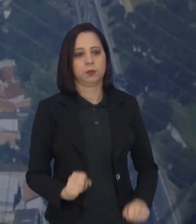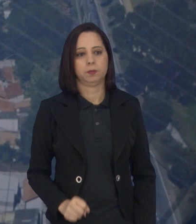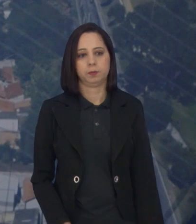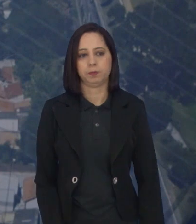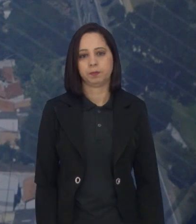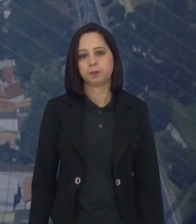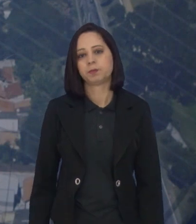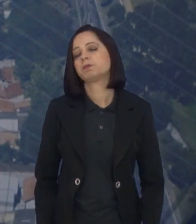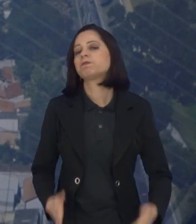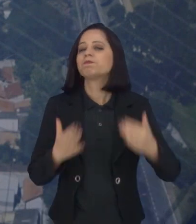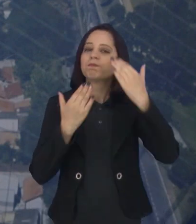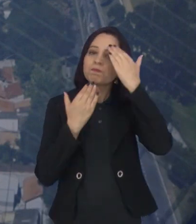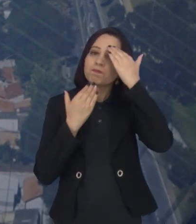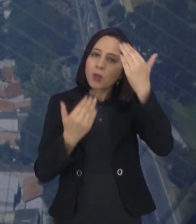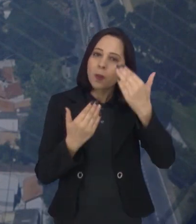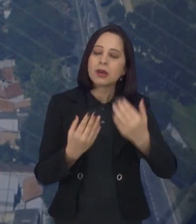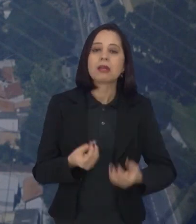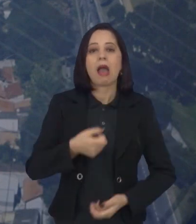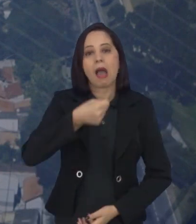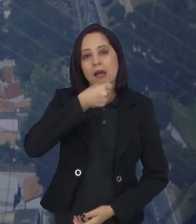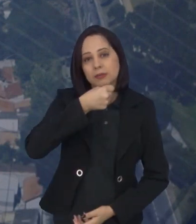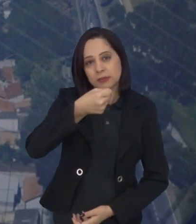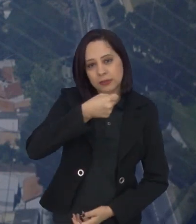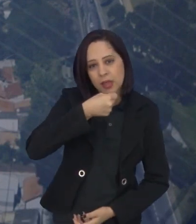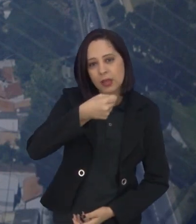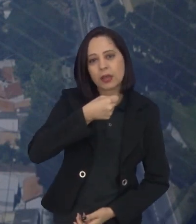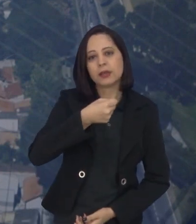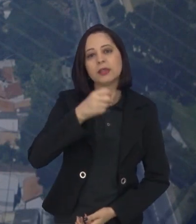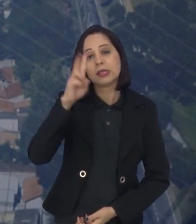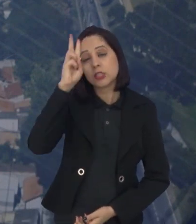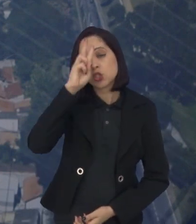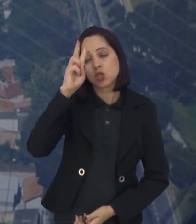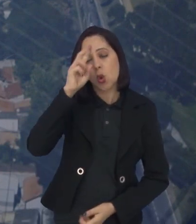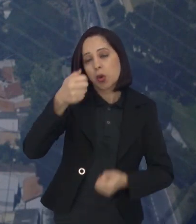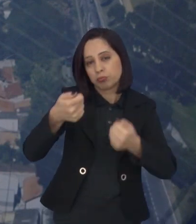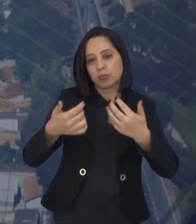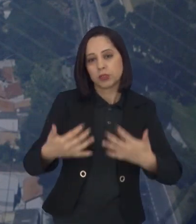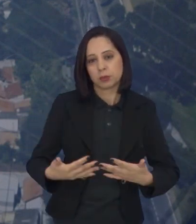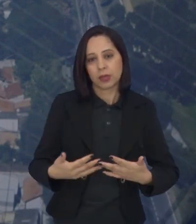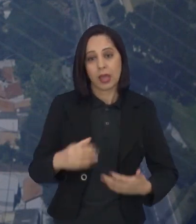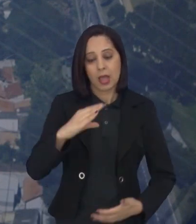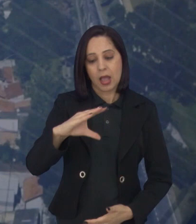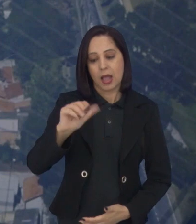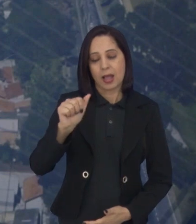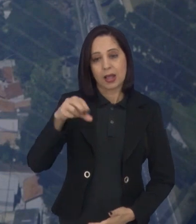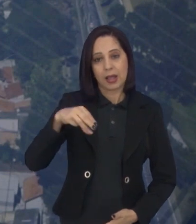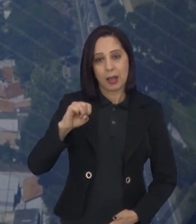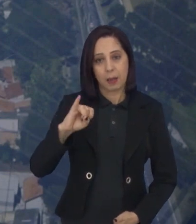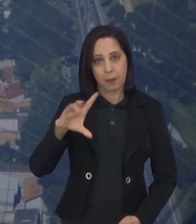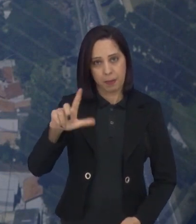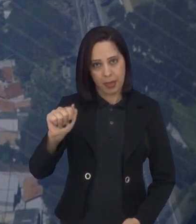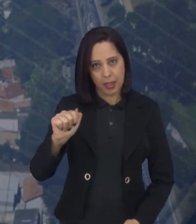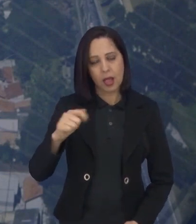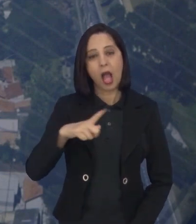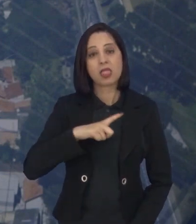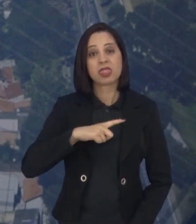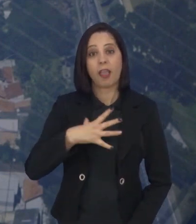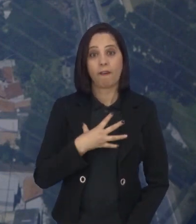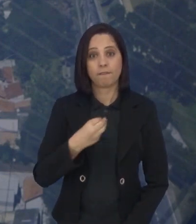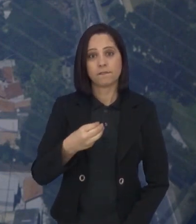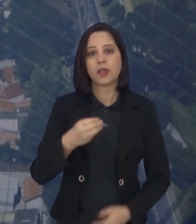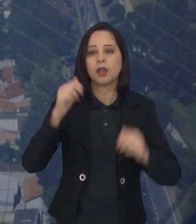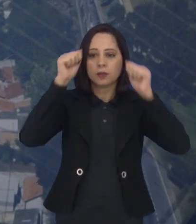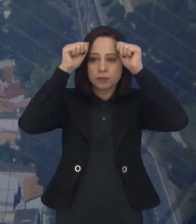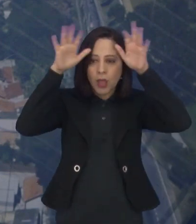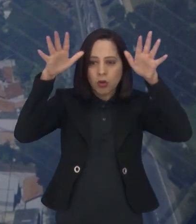Obrigada por dividir com a gente sua história, Camila. A Camila, como ela mencionou, que tem um filho autista e também ele